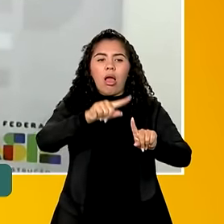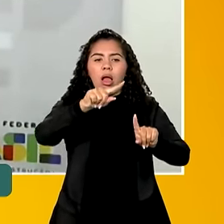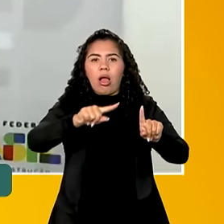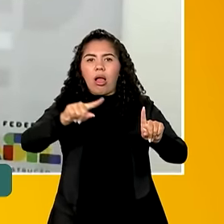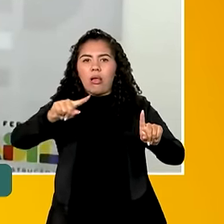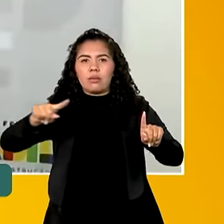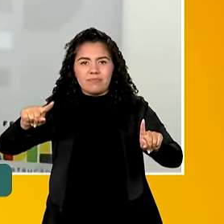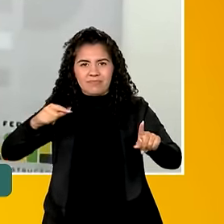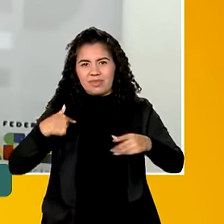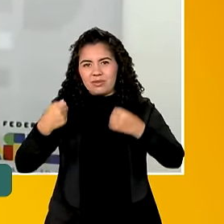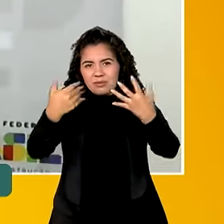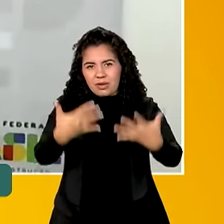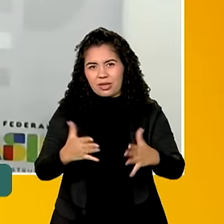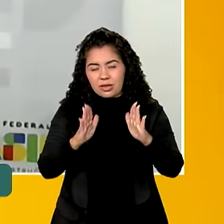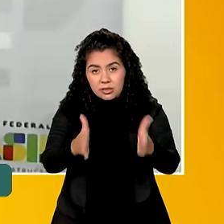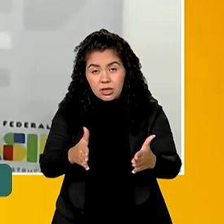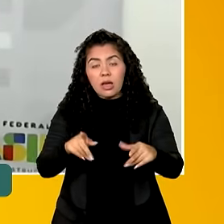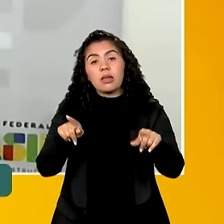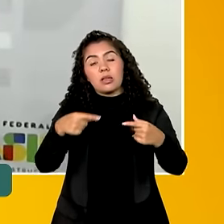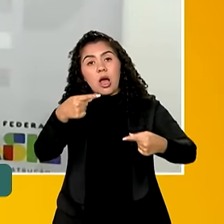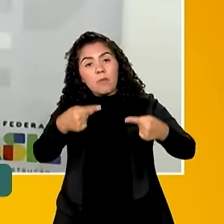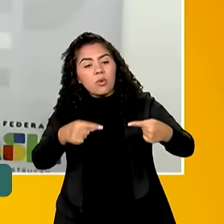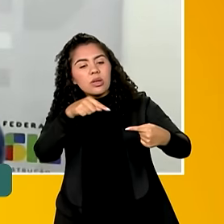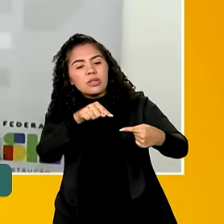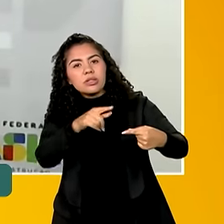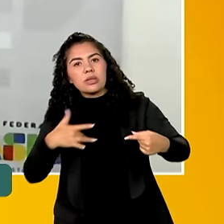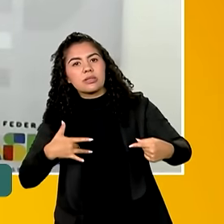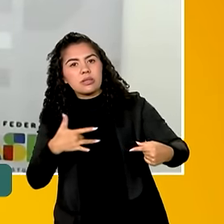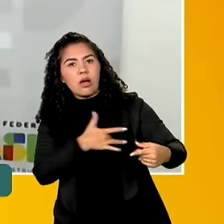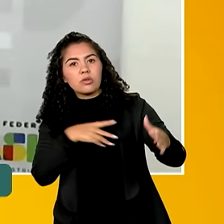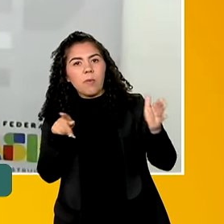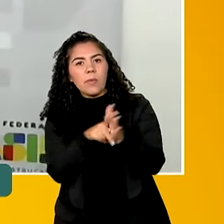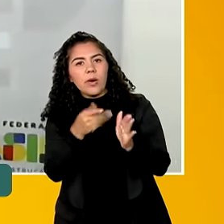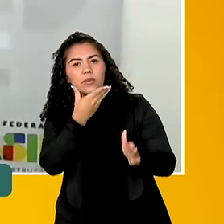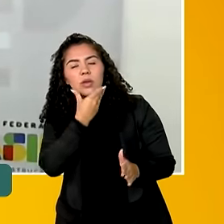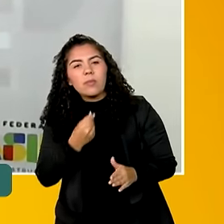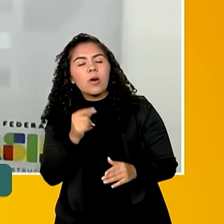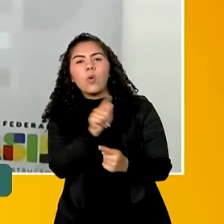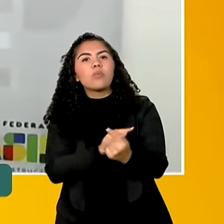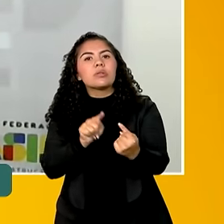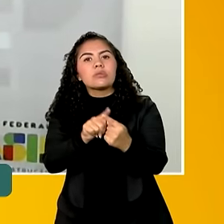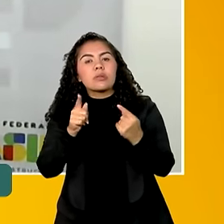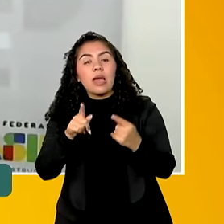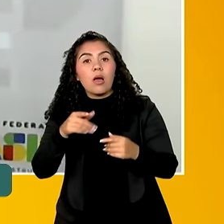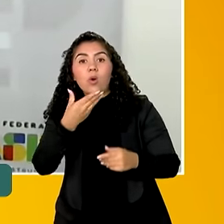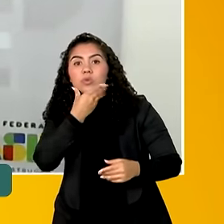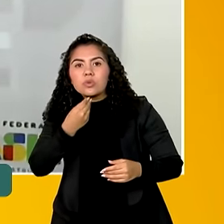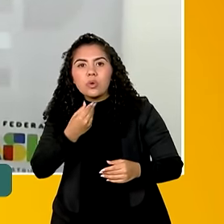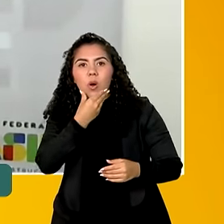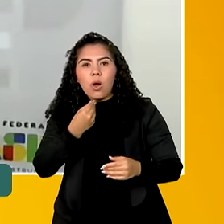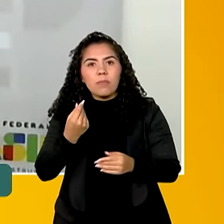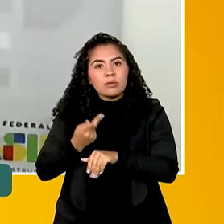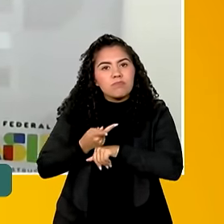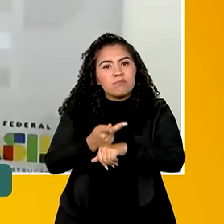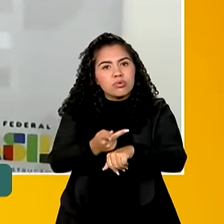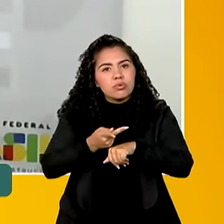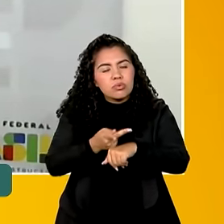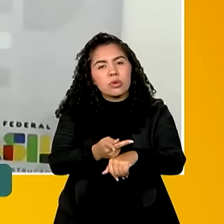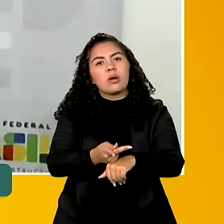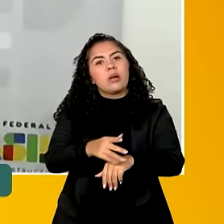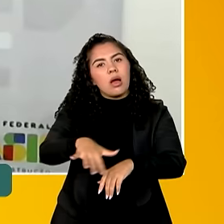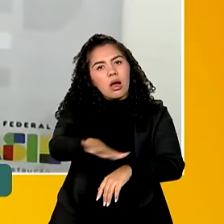como esse que eu falei. E a política de saúde do homem visa ampliar o acesso dos homens em especial atenção primária,